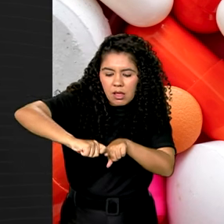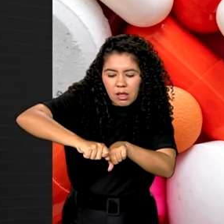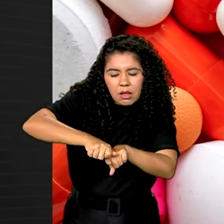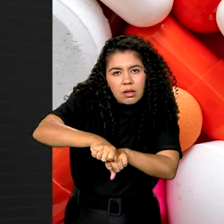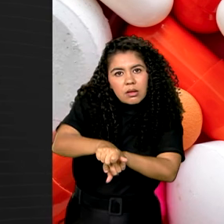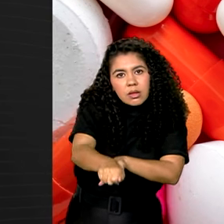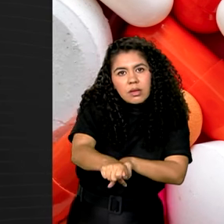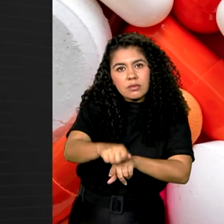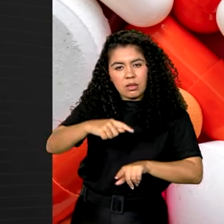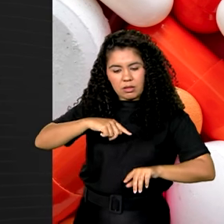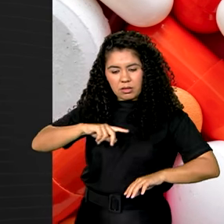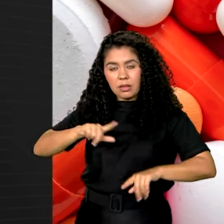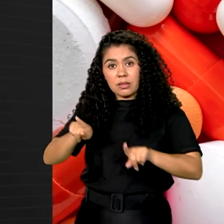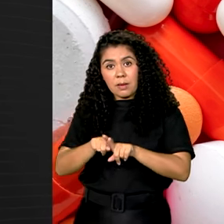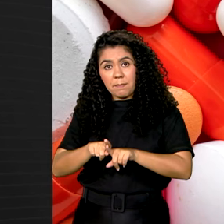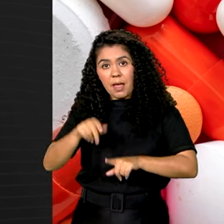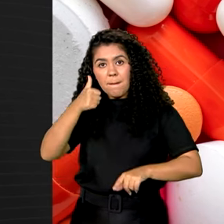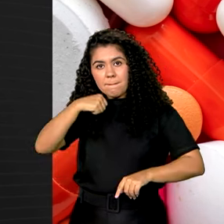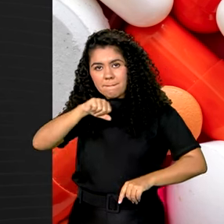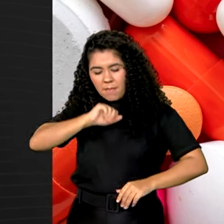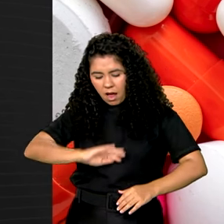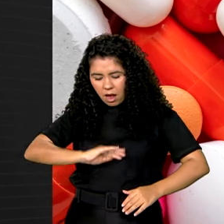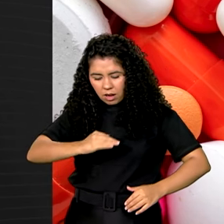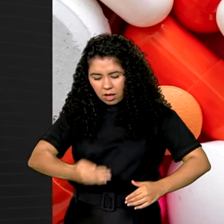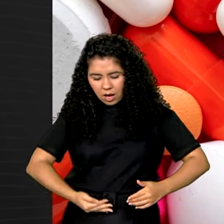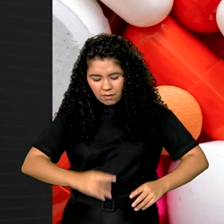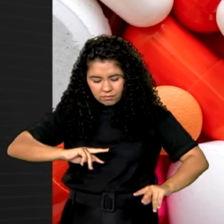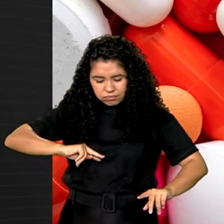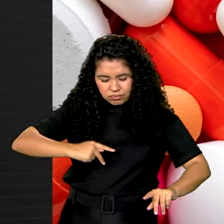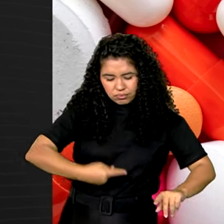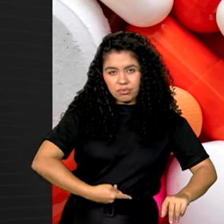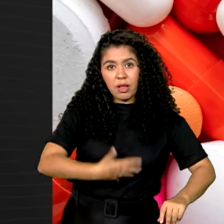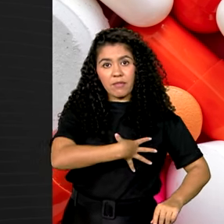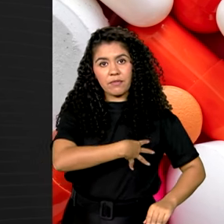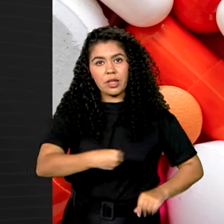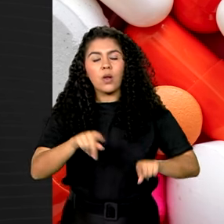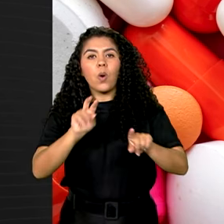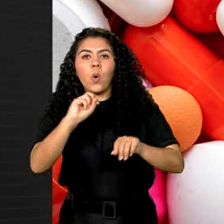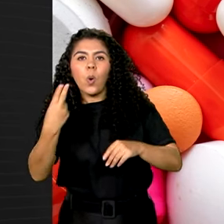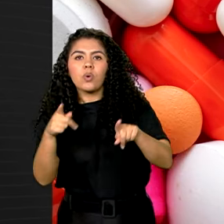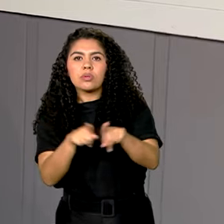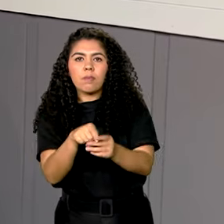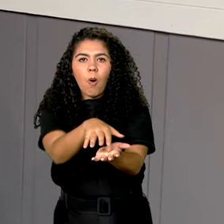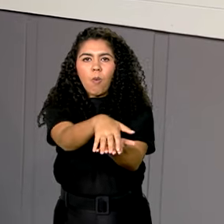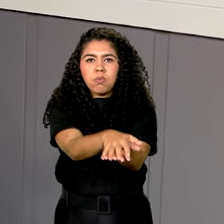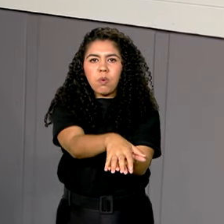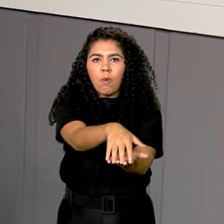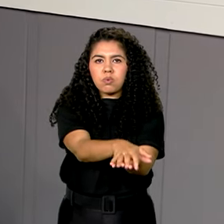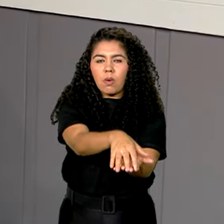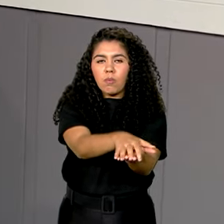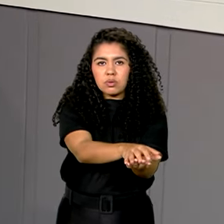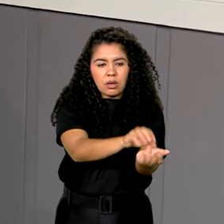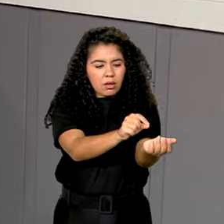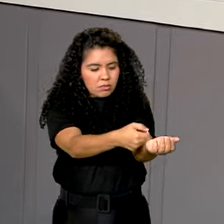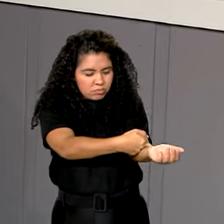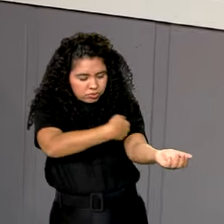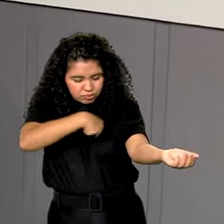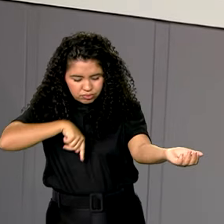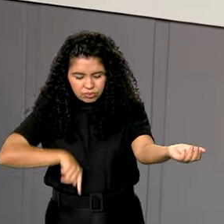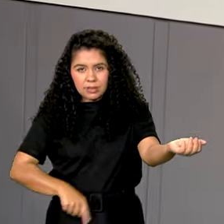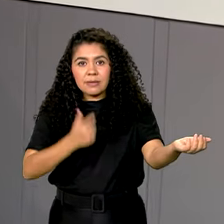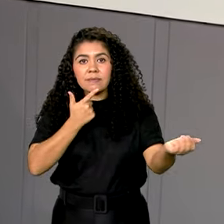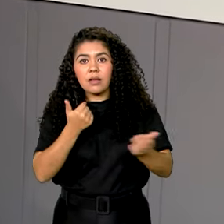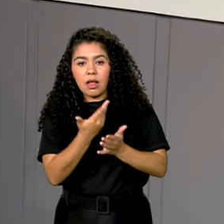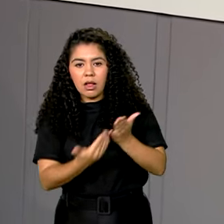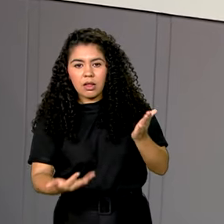mãe para o filho durante a gravidez e por meio de transfusão de sangue ou hemoderivados. De acordo com o Ministério da Saúde,